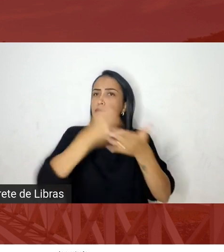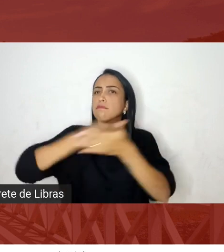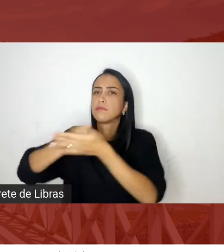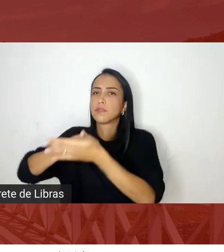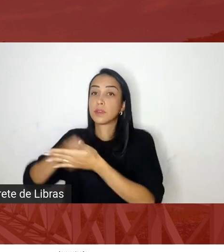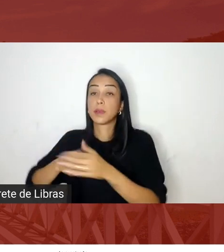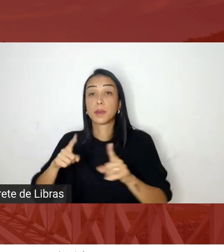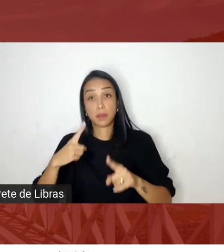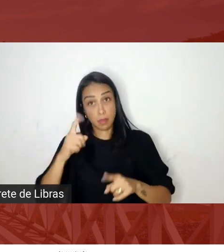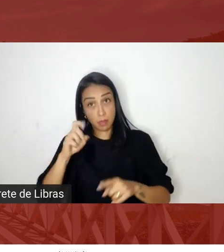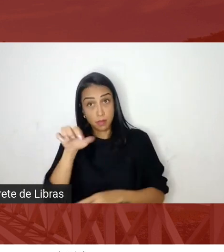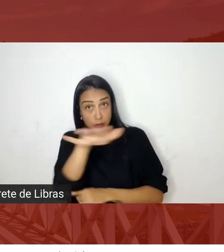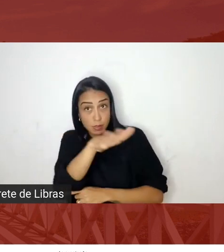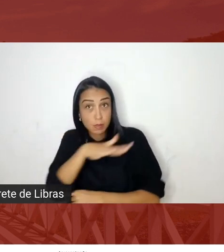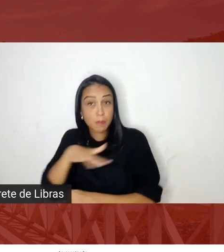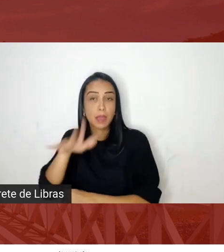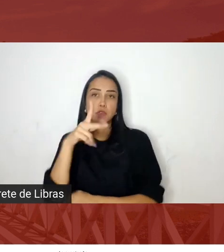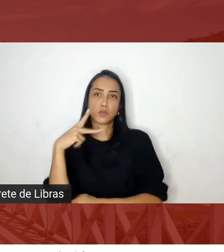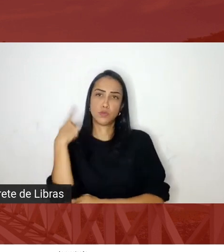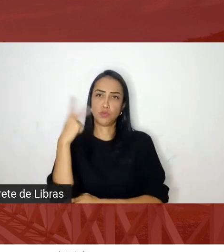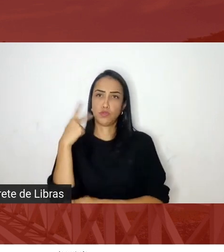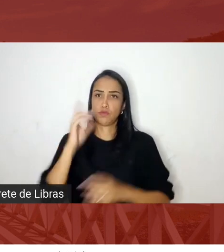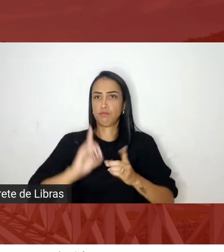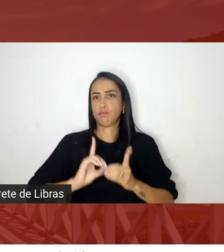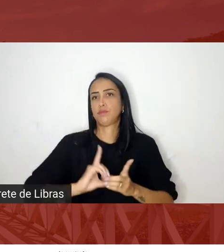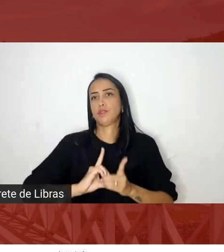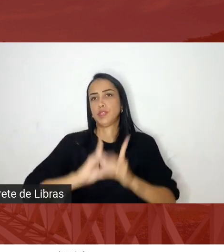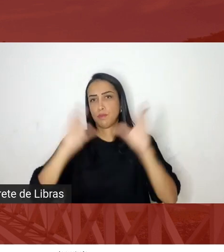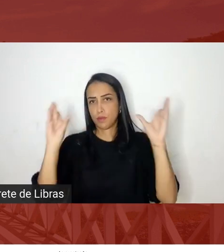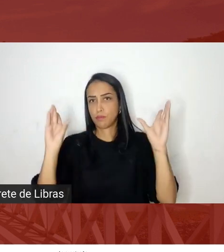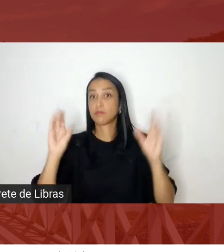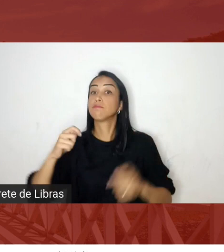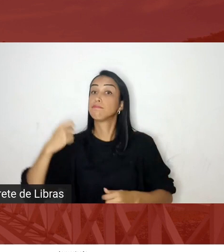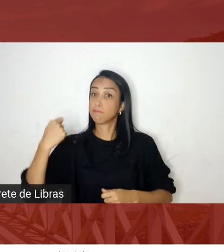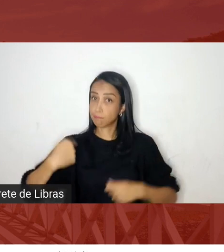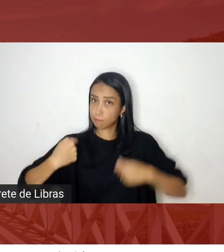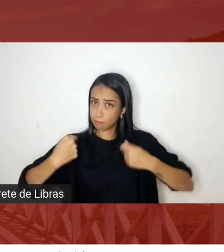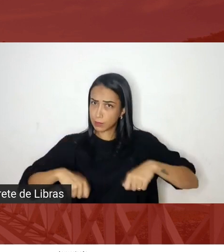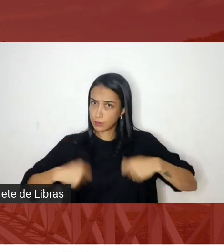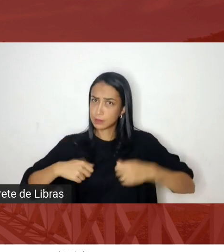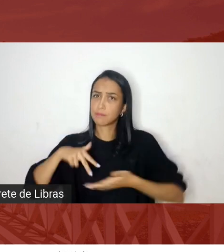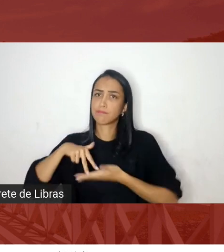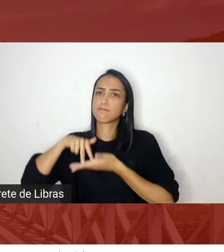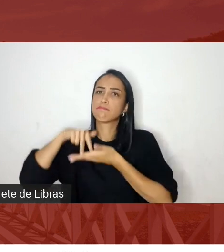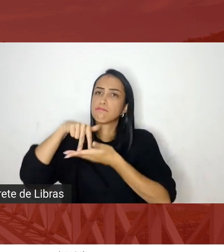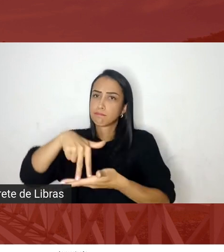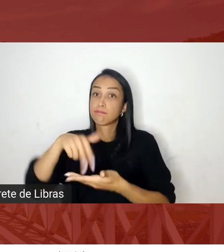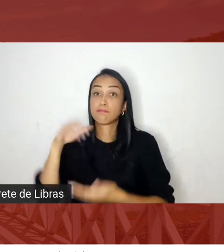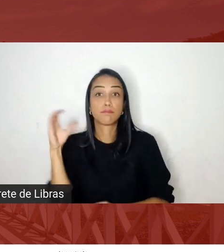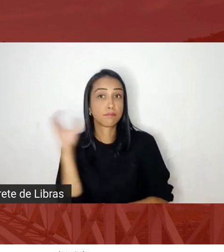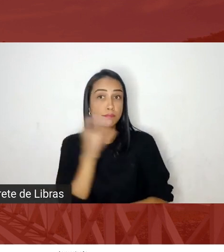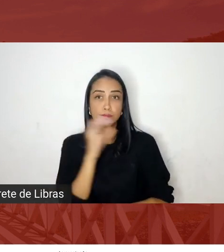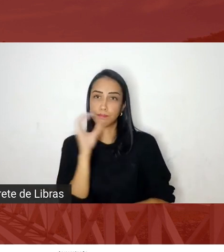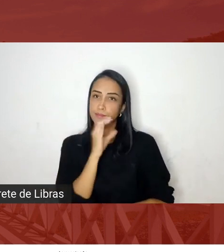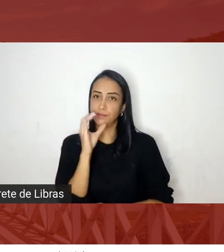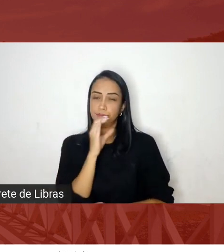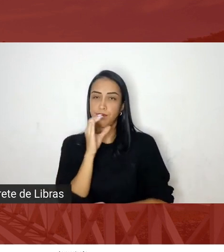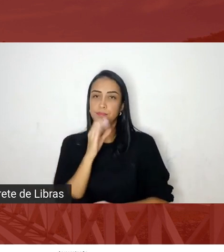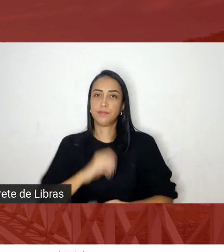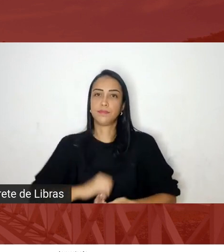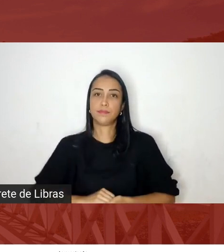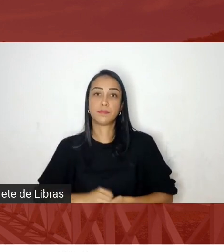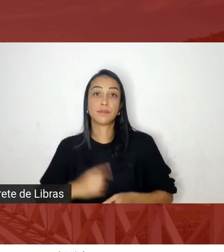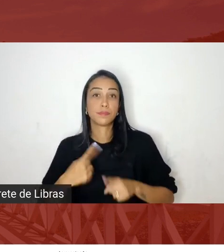e aí é preciso tomar um posicionamento de imediato diante de toda e qualquer